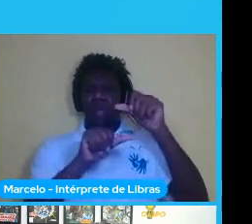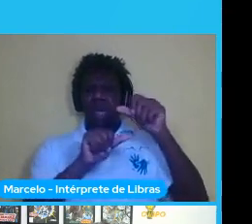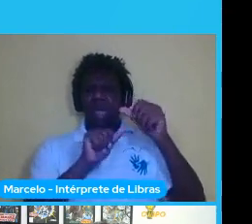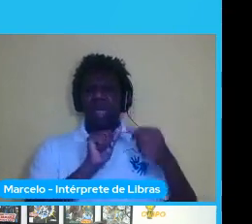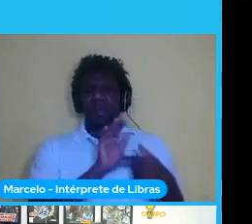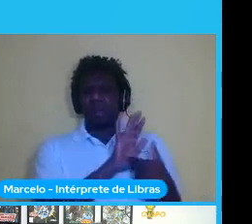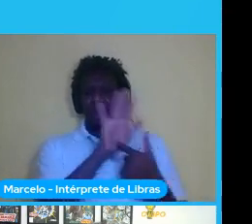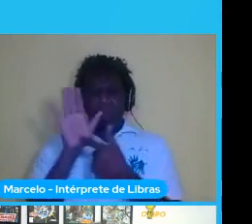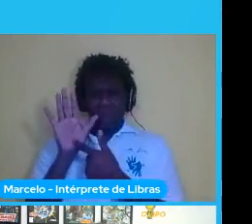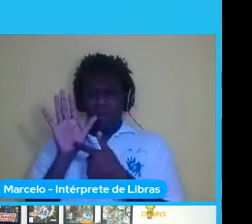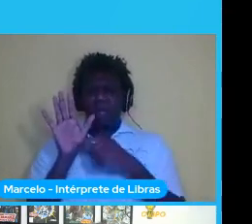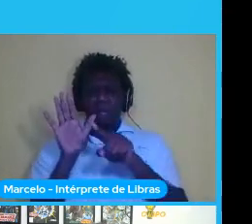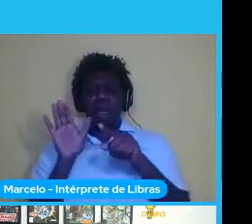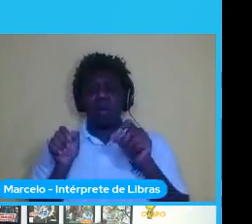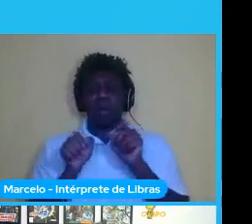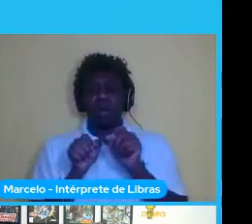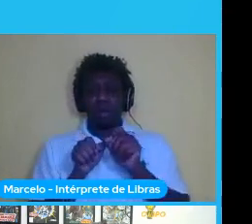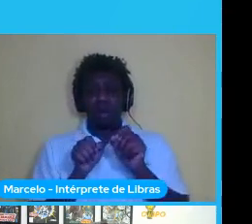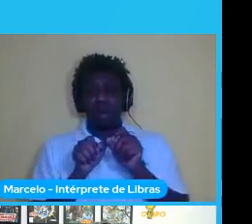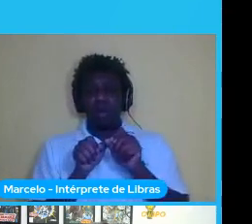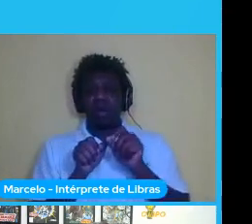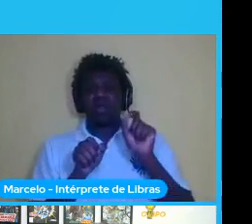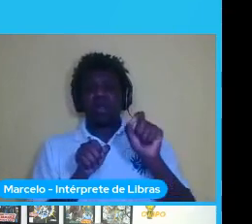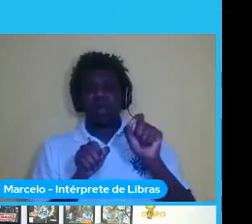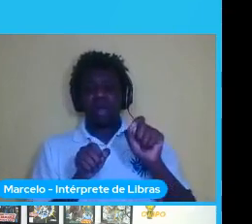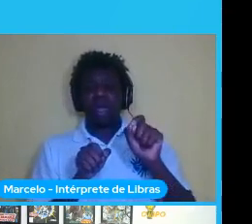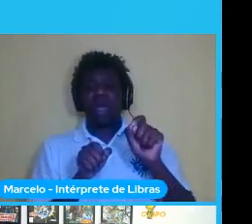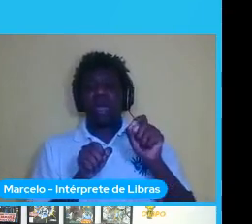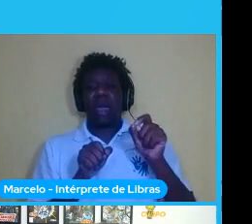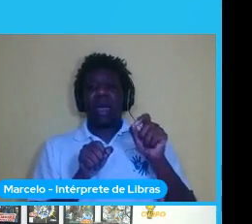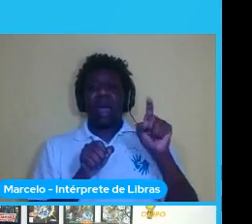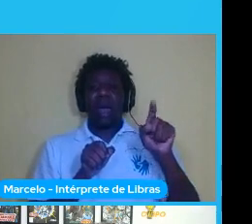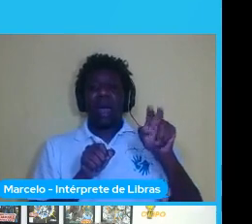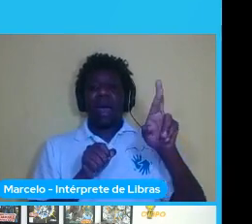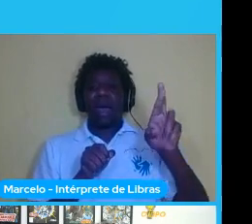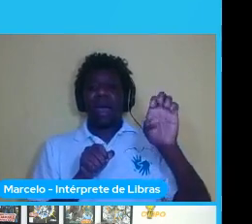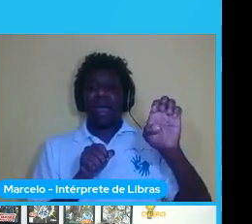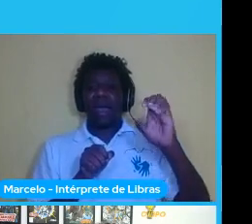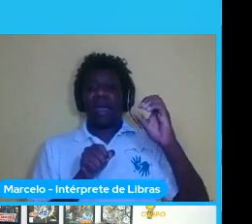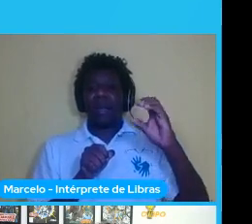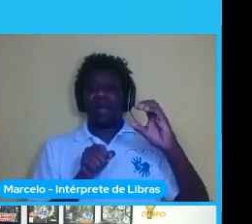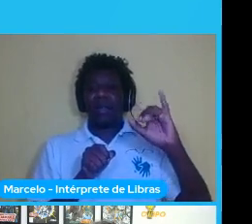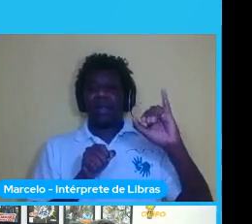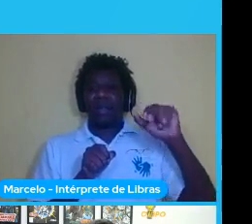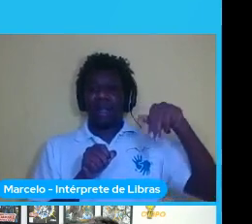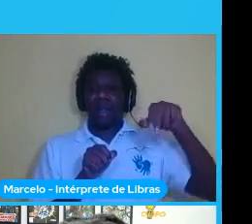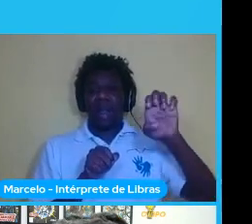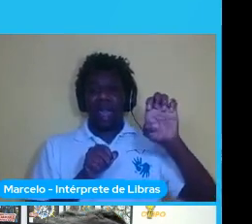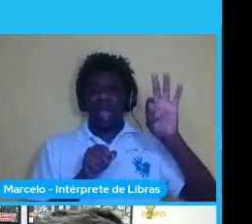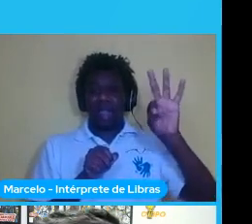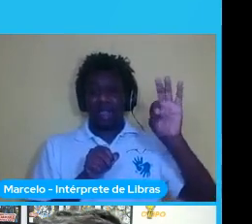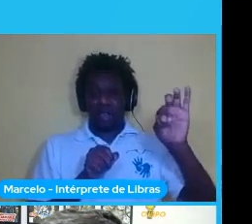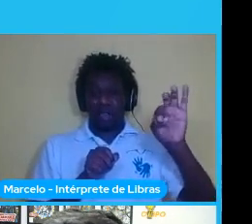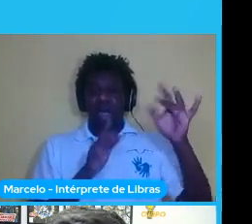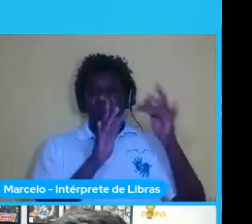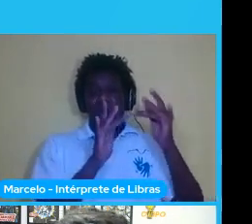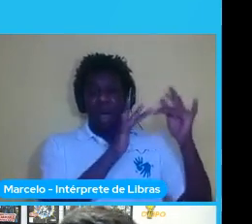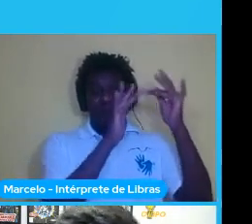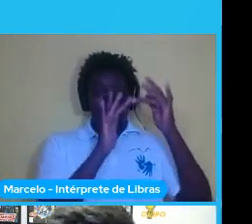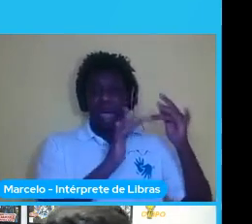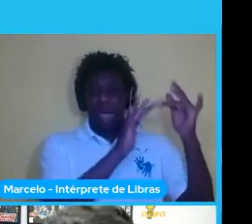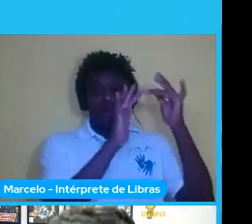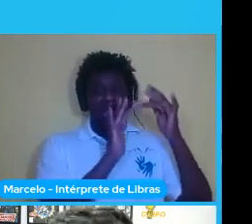porquê a ResNet 34 é o que eles colocam no paper que eles utilizam é uma rede baseado